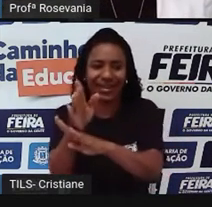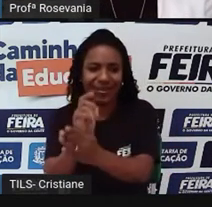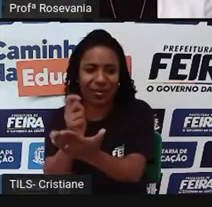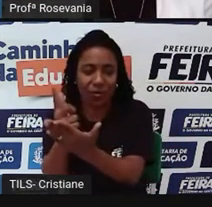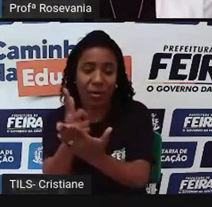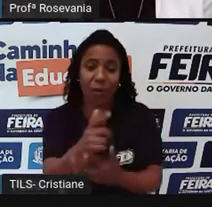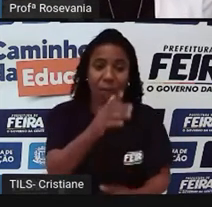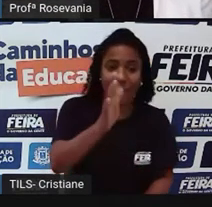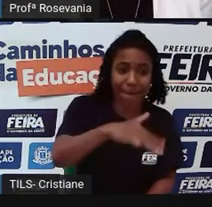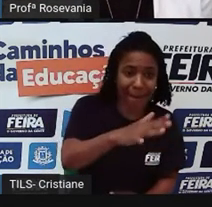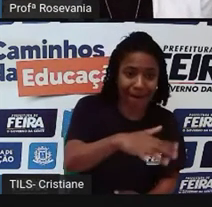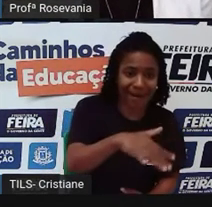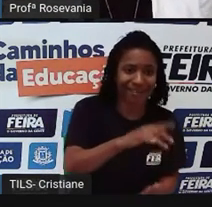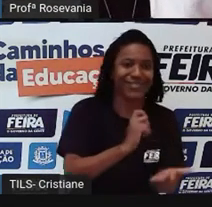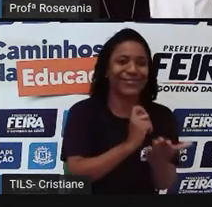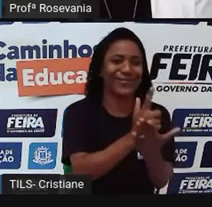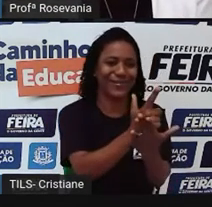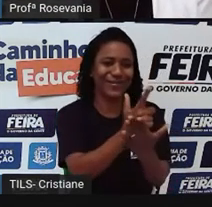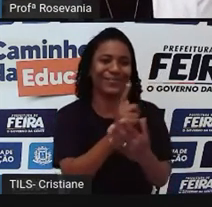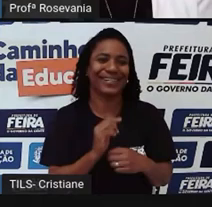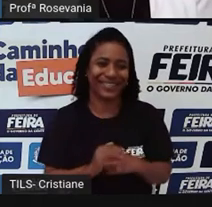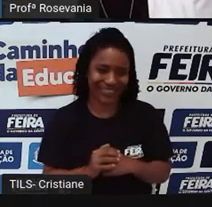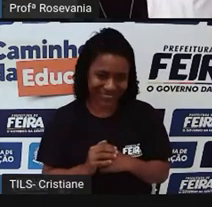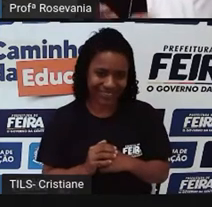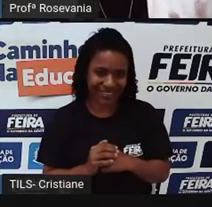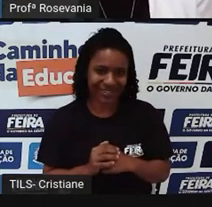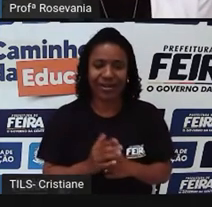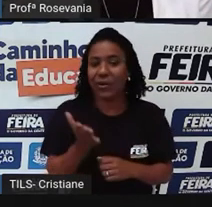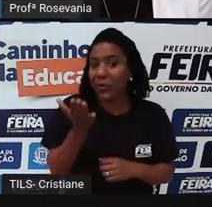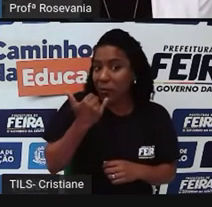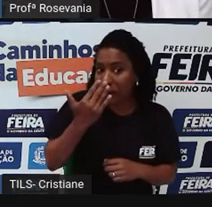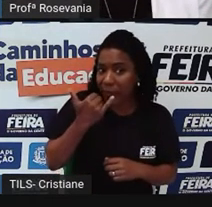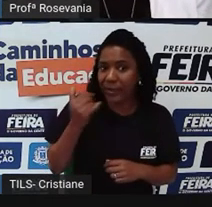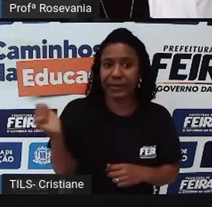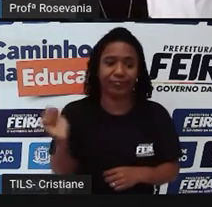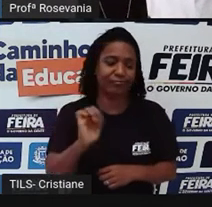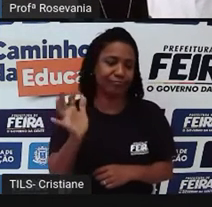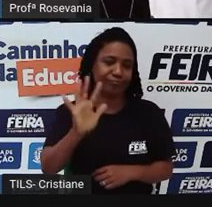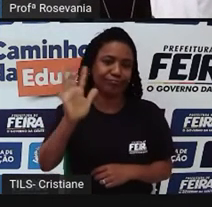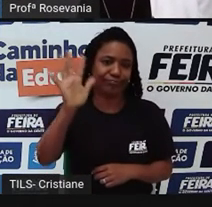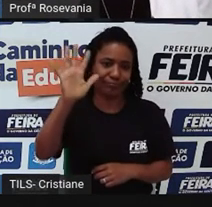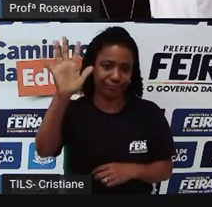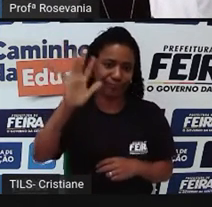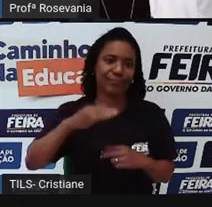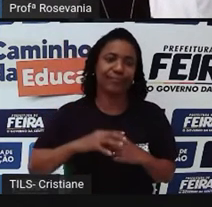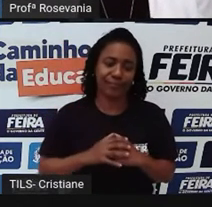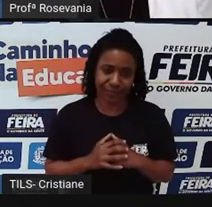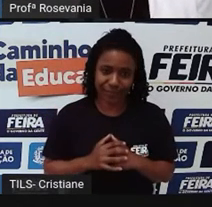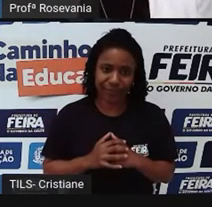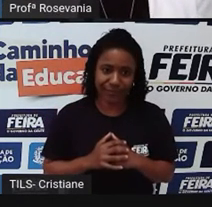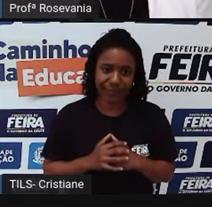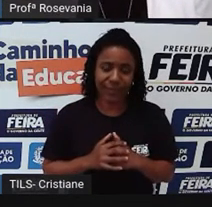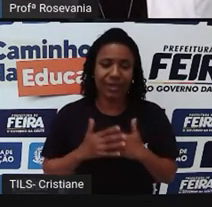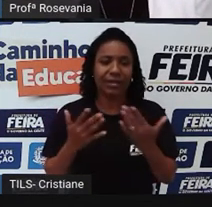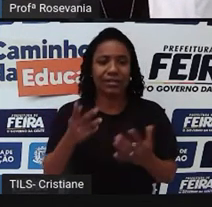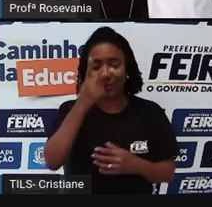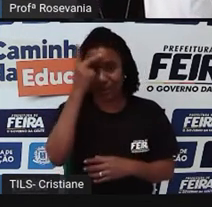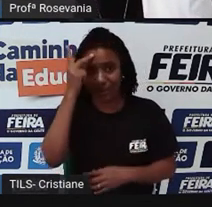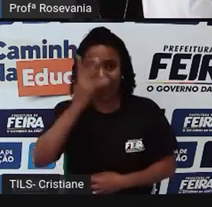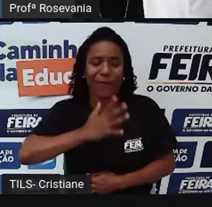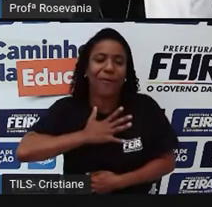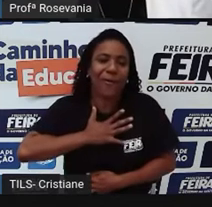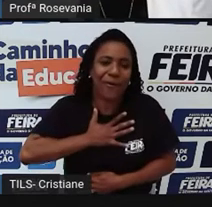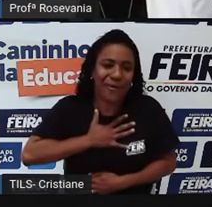que, infelizmente, comprar alimentos, hoje em dia está muito caro, e eles têm esse prazer, essa